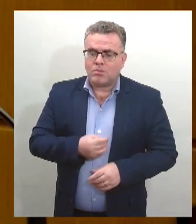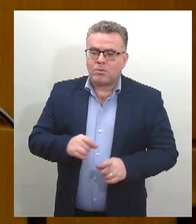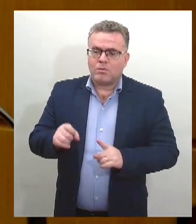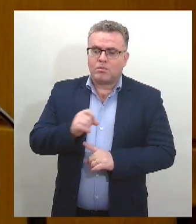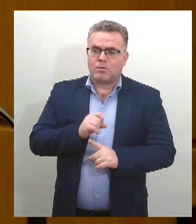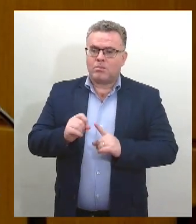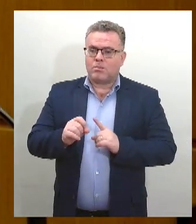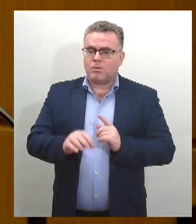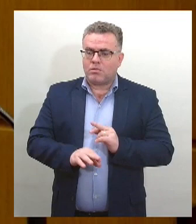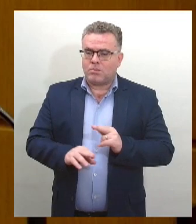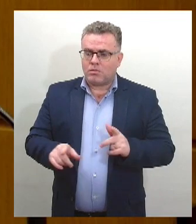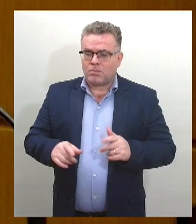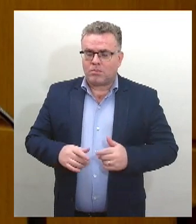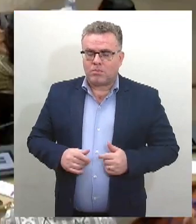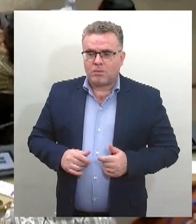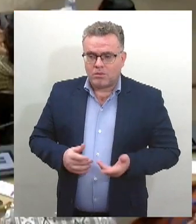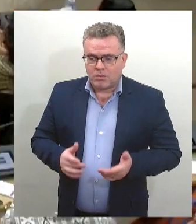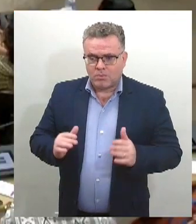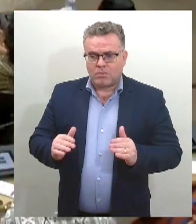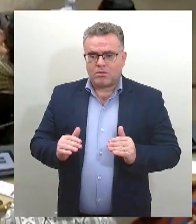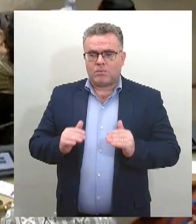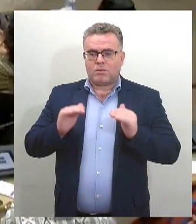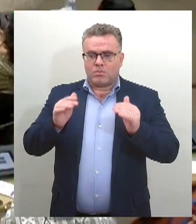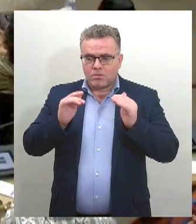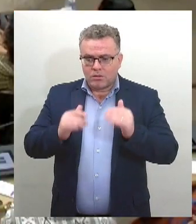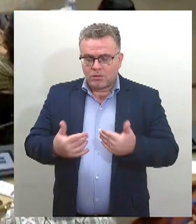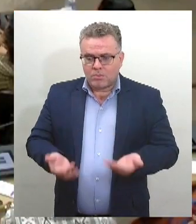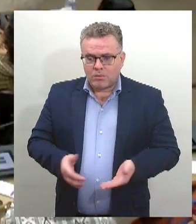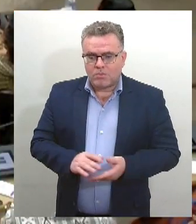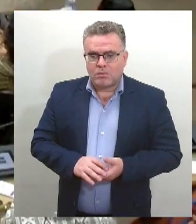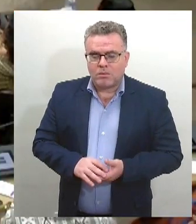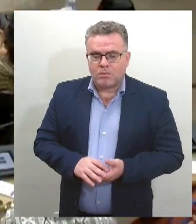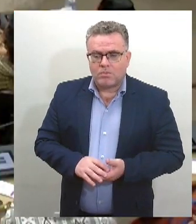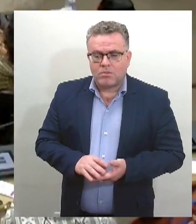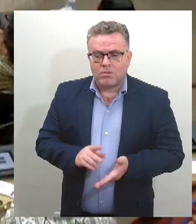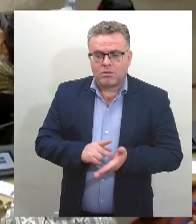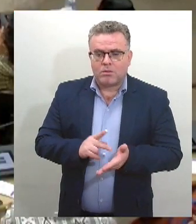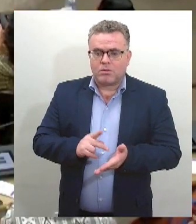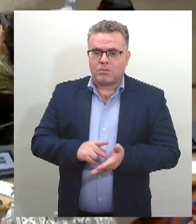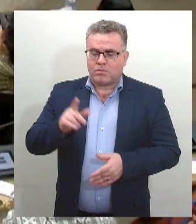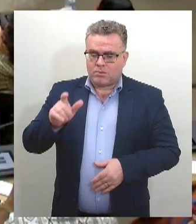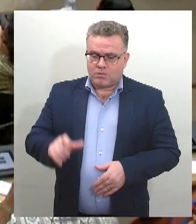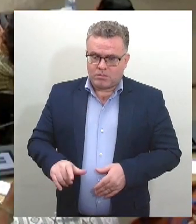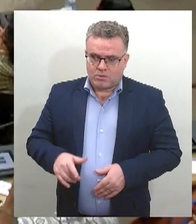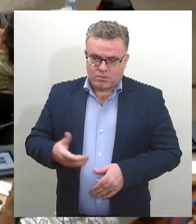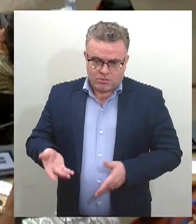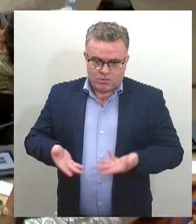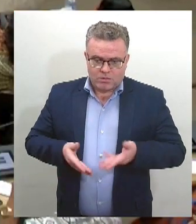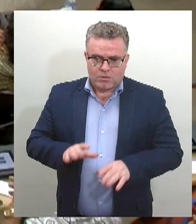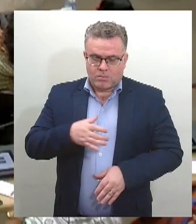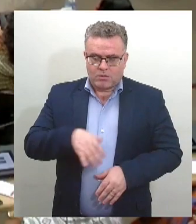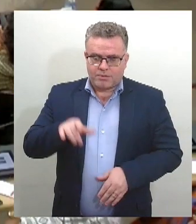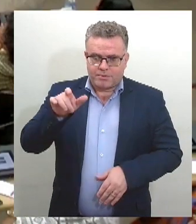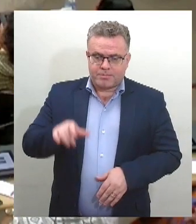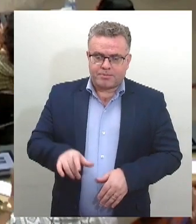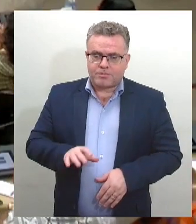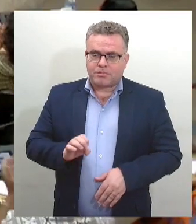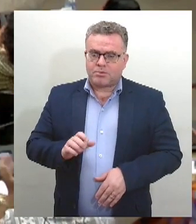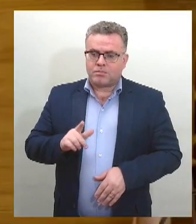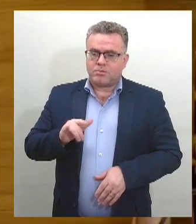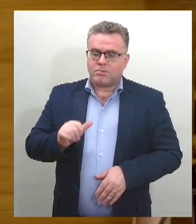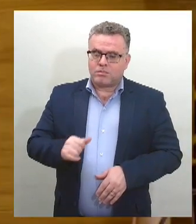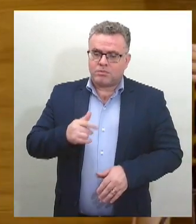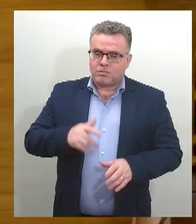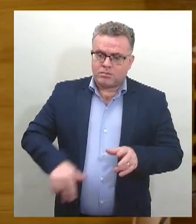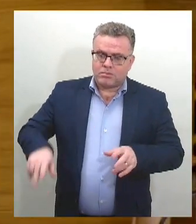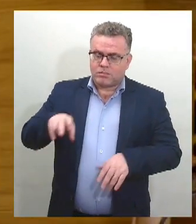Zumbi significa isso. A baiana Estela Gonçalves de Carvalho também ocupou a mesa. Criada